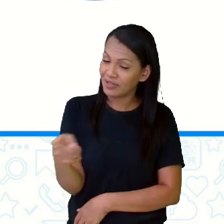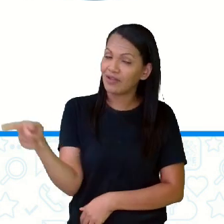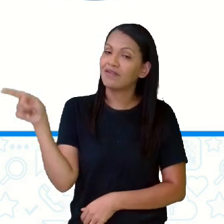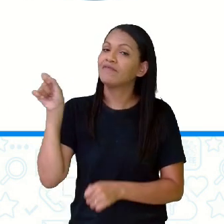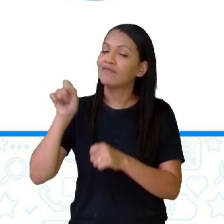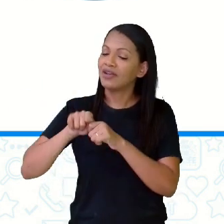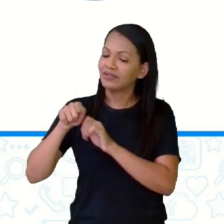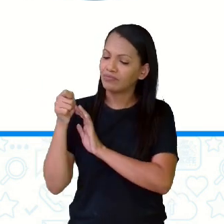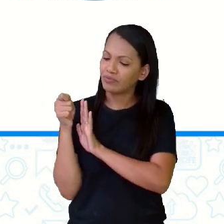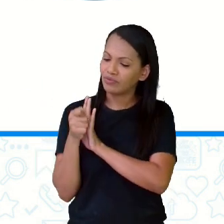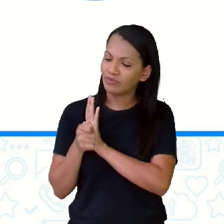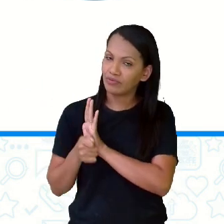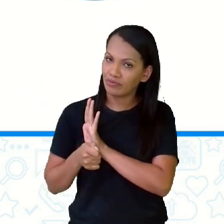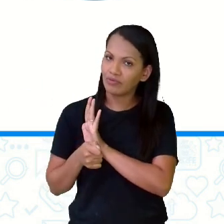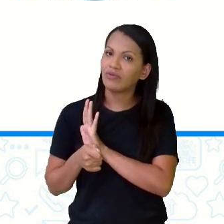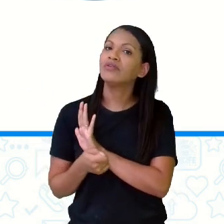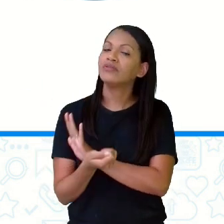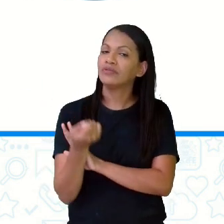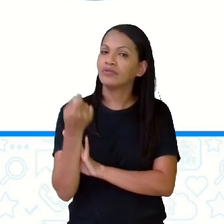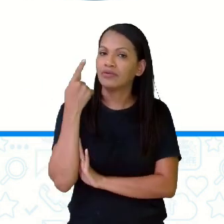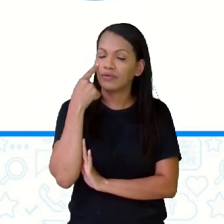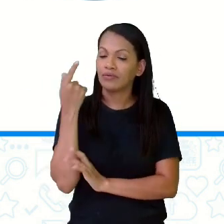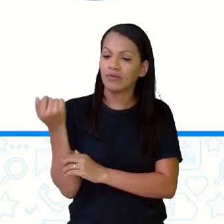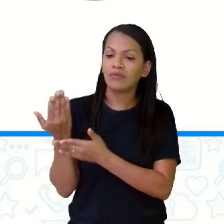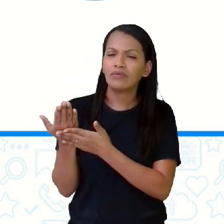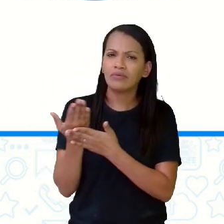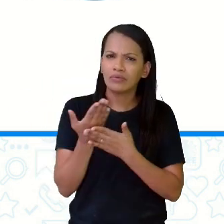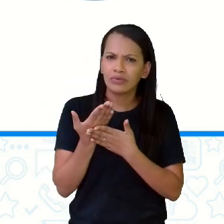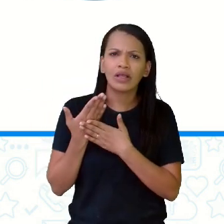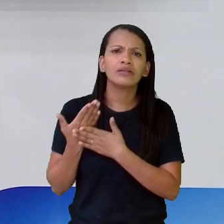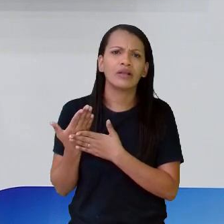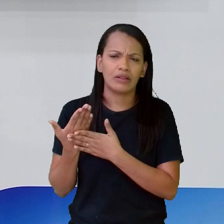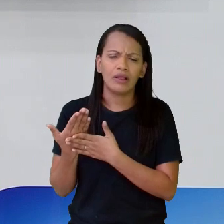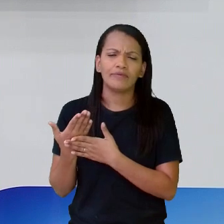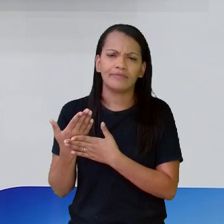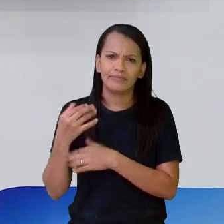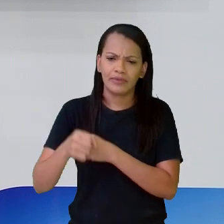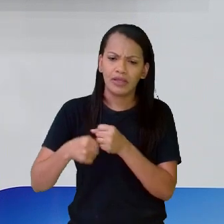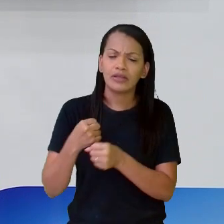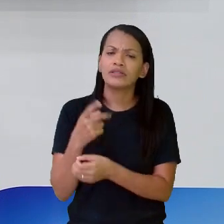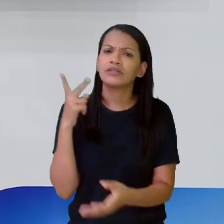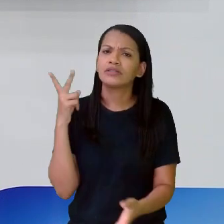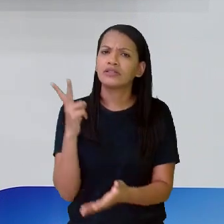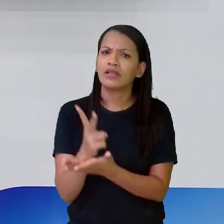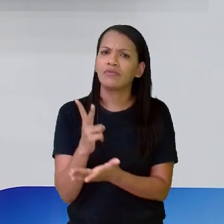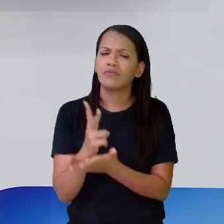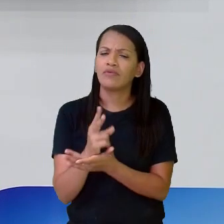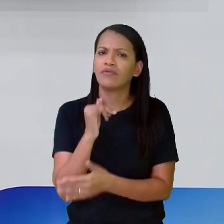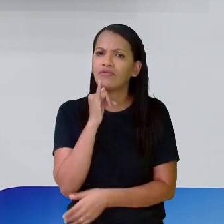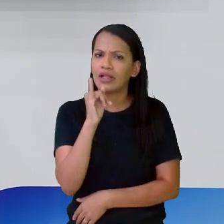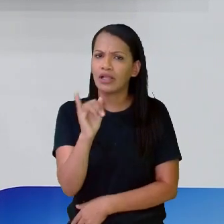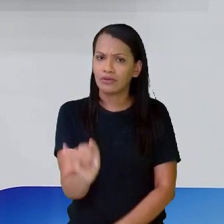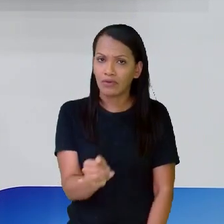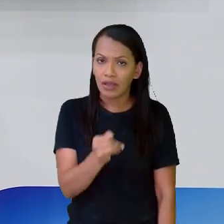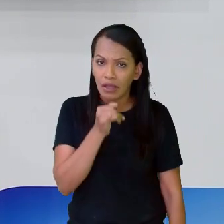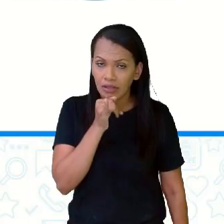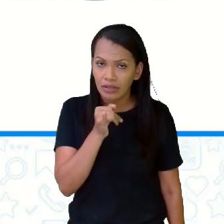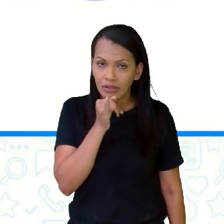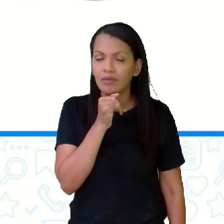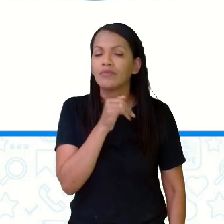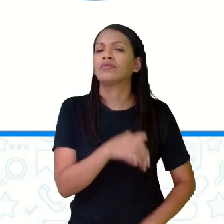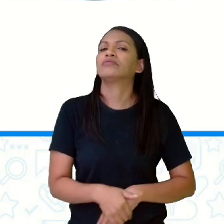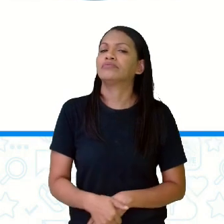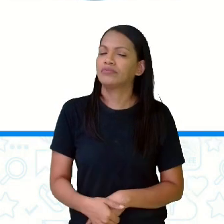fazer essa observação aqui ao longo do ano, nossas aulas, que eu sempre vou falar. Ó, presta atenção aí no exemplo. Olha o